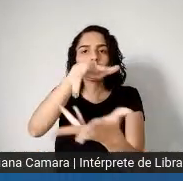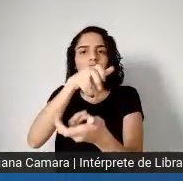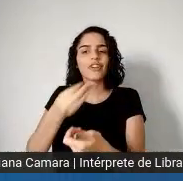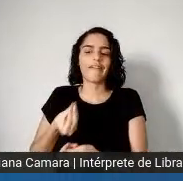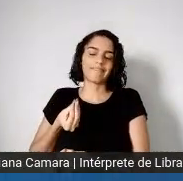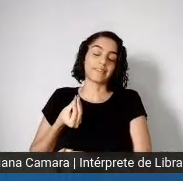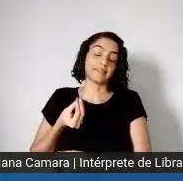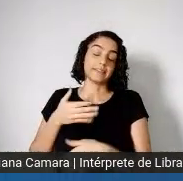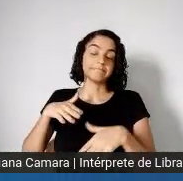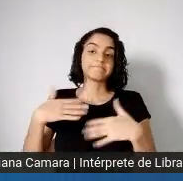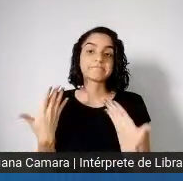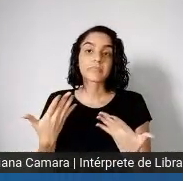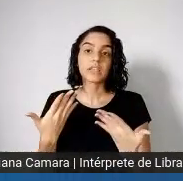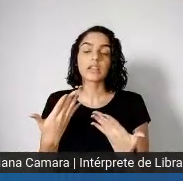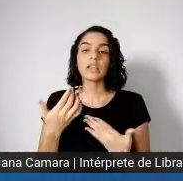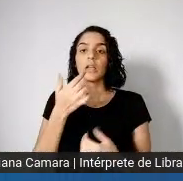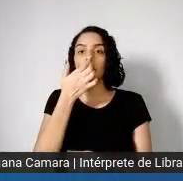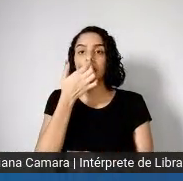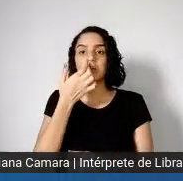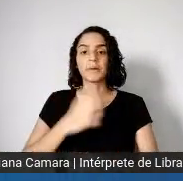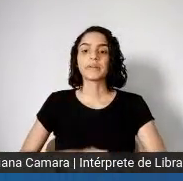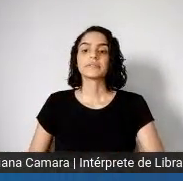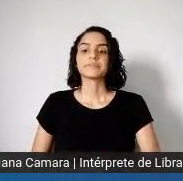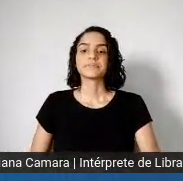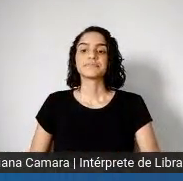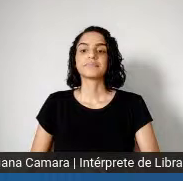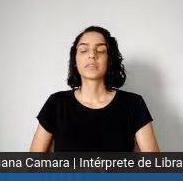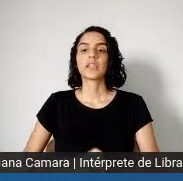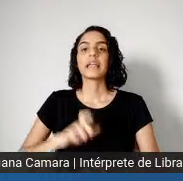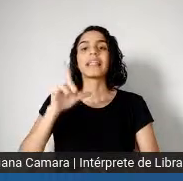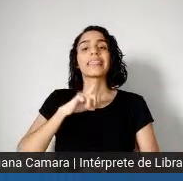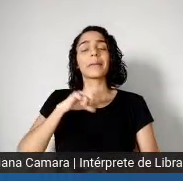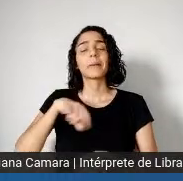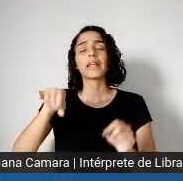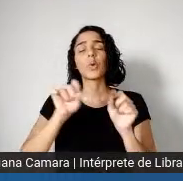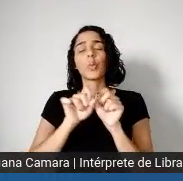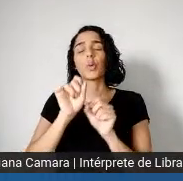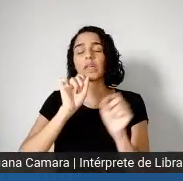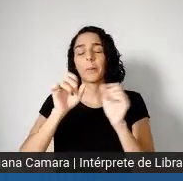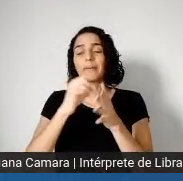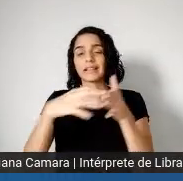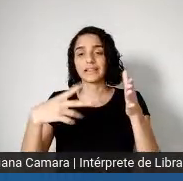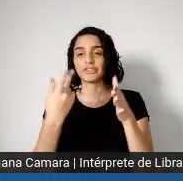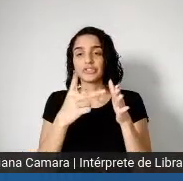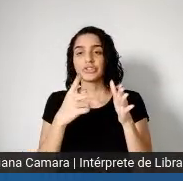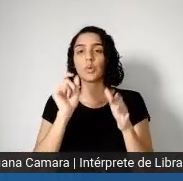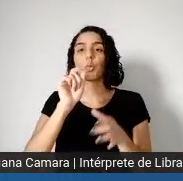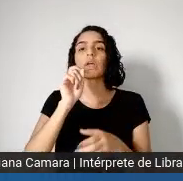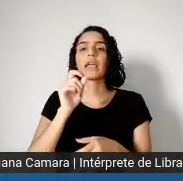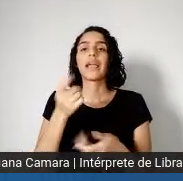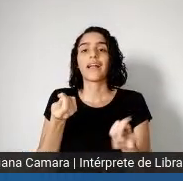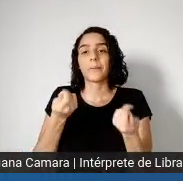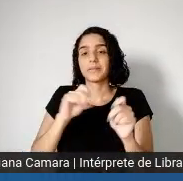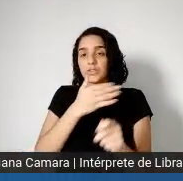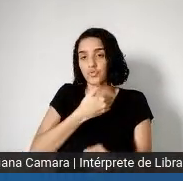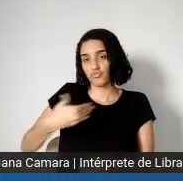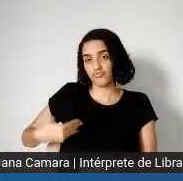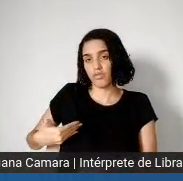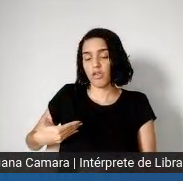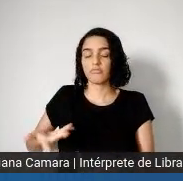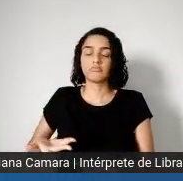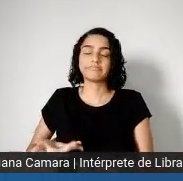Uma consequência disso é a incapacidade de governo que existe, né, seja